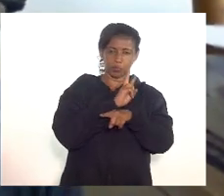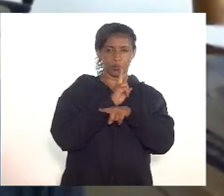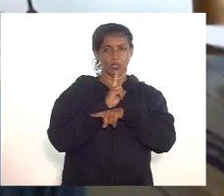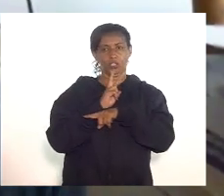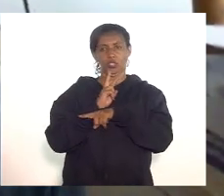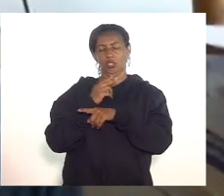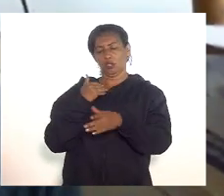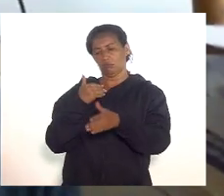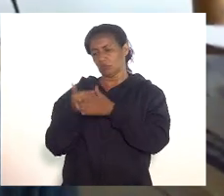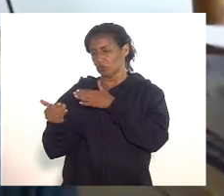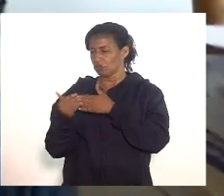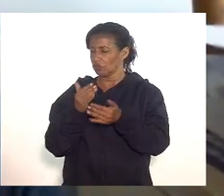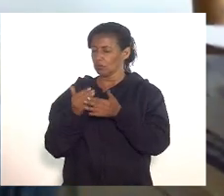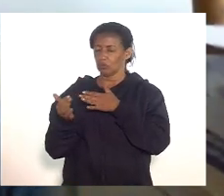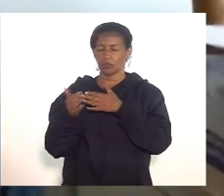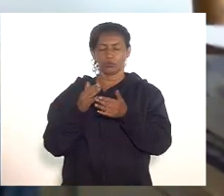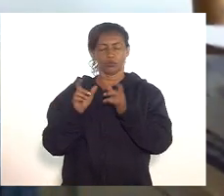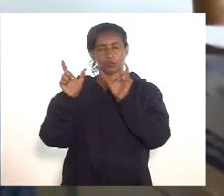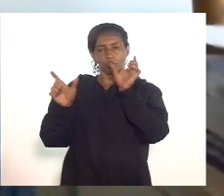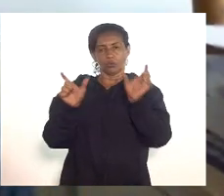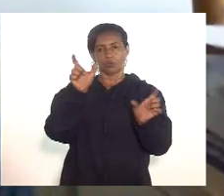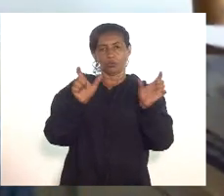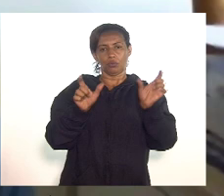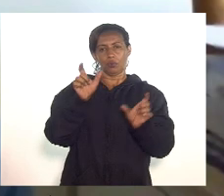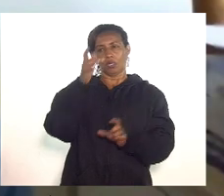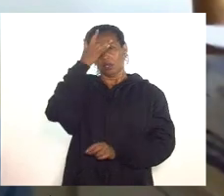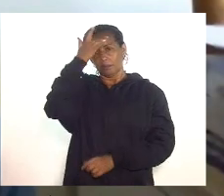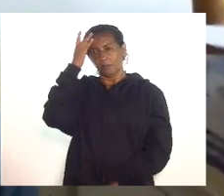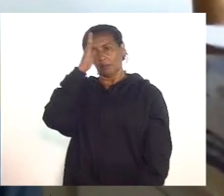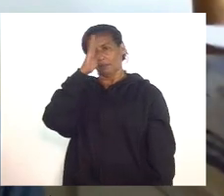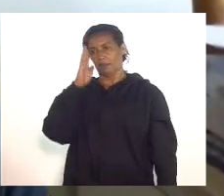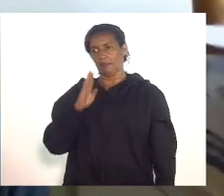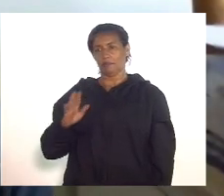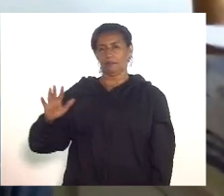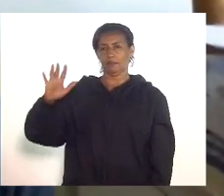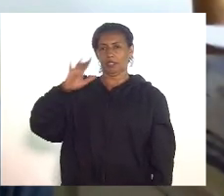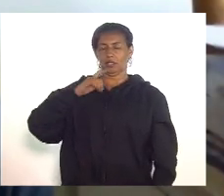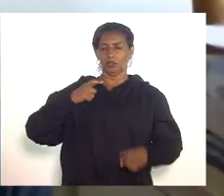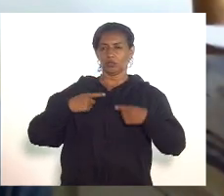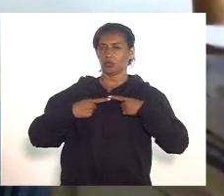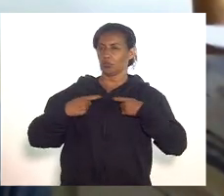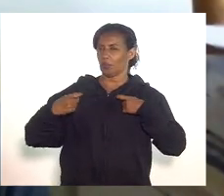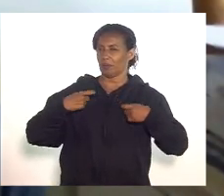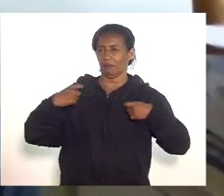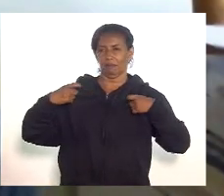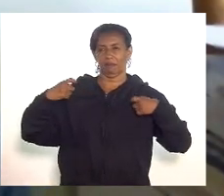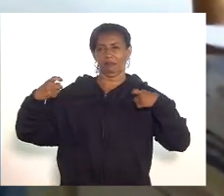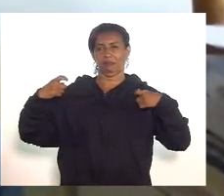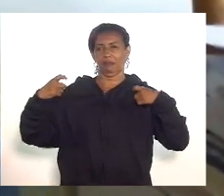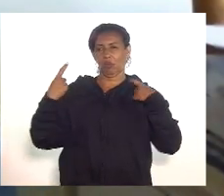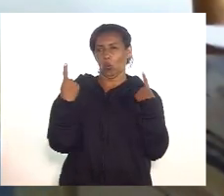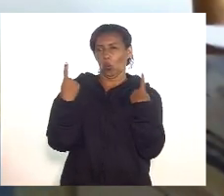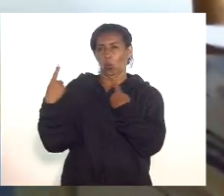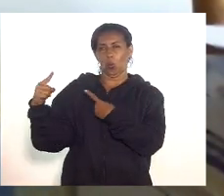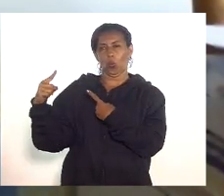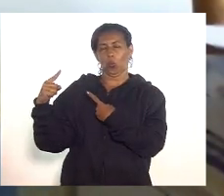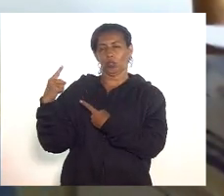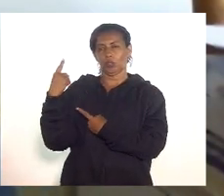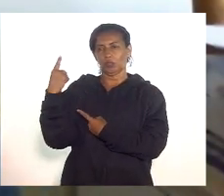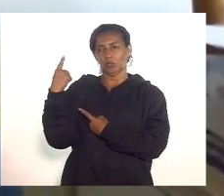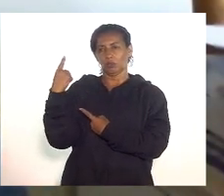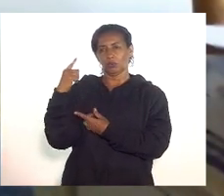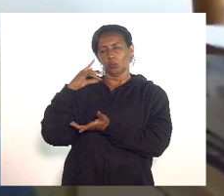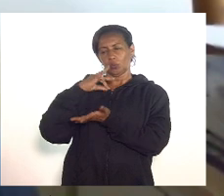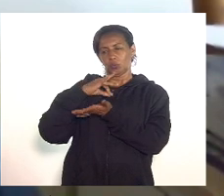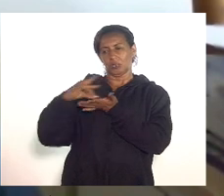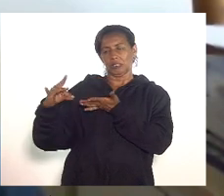qualquer custo o povo brasileiro de uma guerra de extermínio contra um inimigo letal